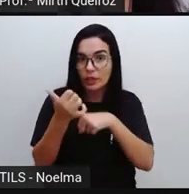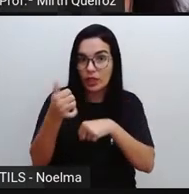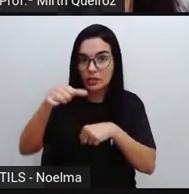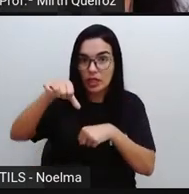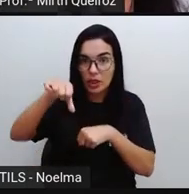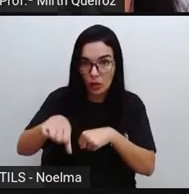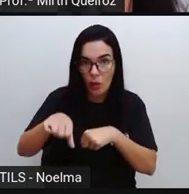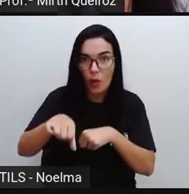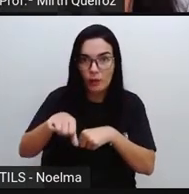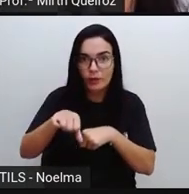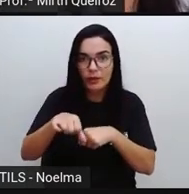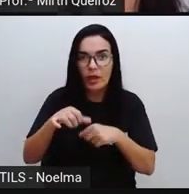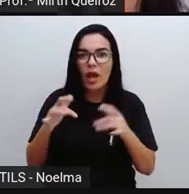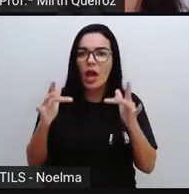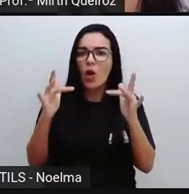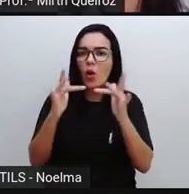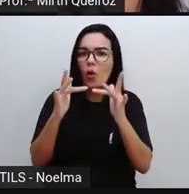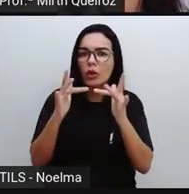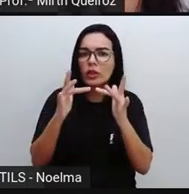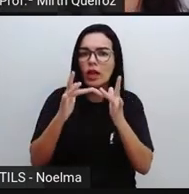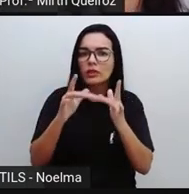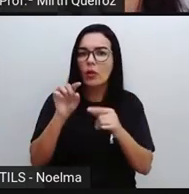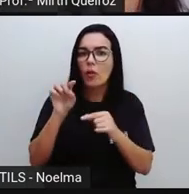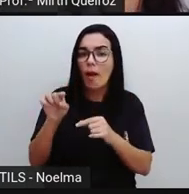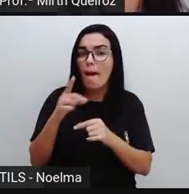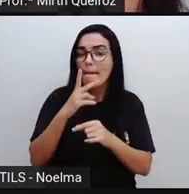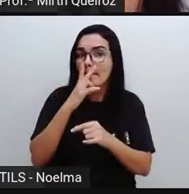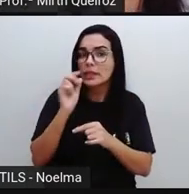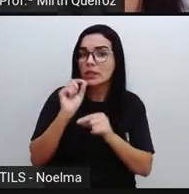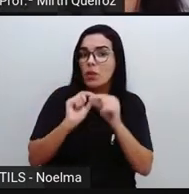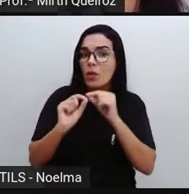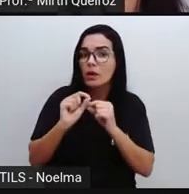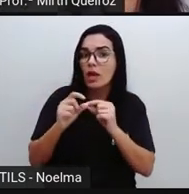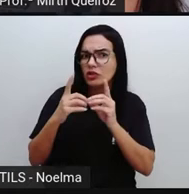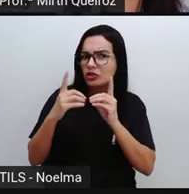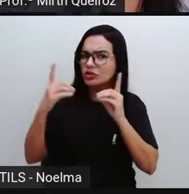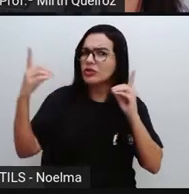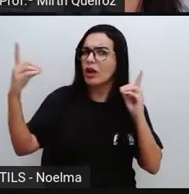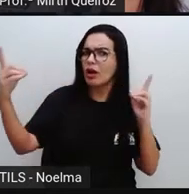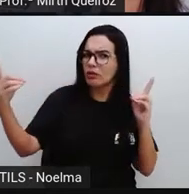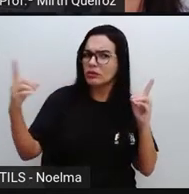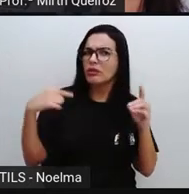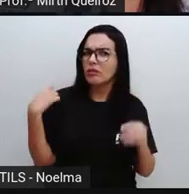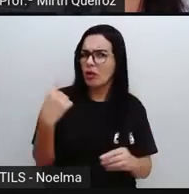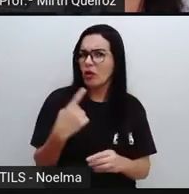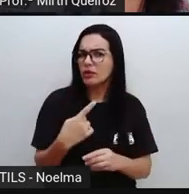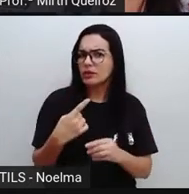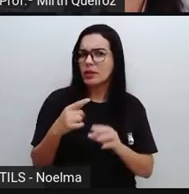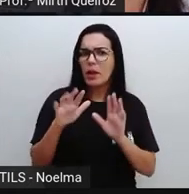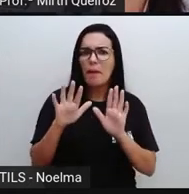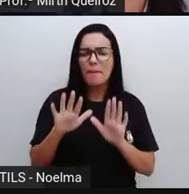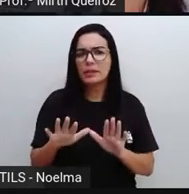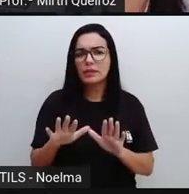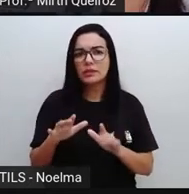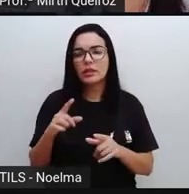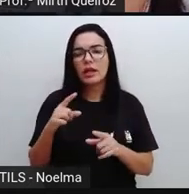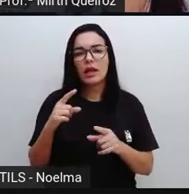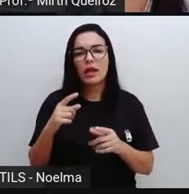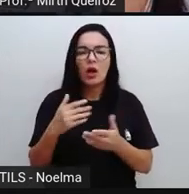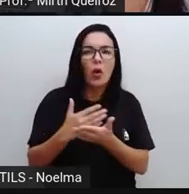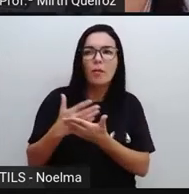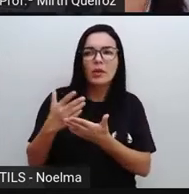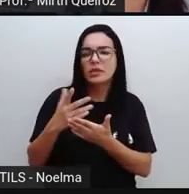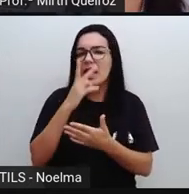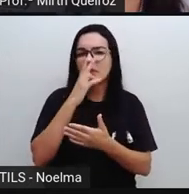coronavírus é o vírus e o contato com ele pareceu estar muito distante de todos nós. Tanto que as pessoas, inicialmente,